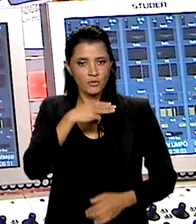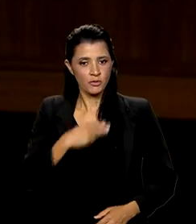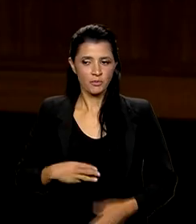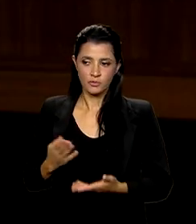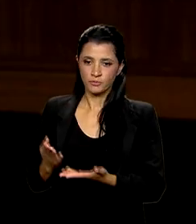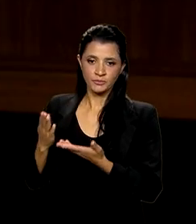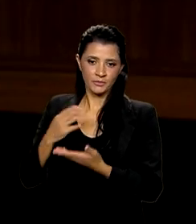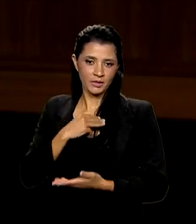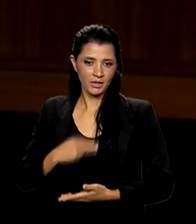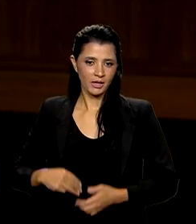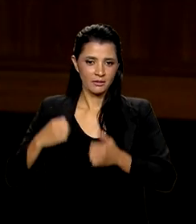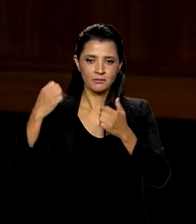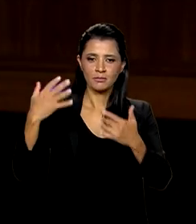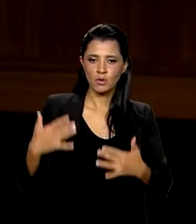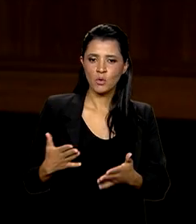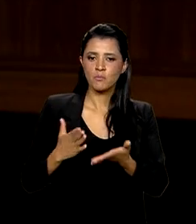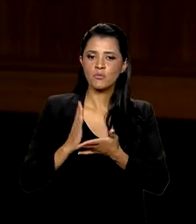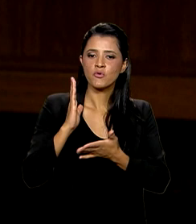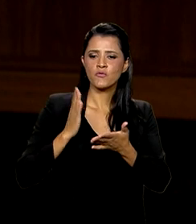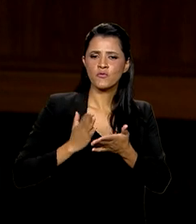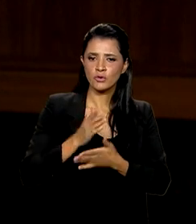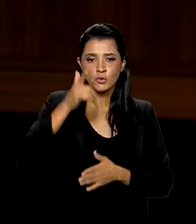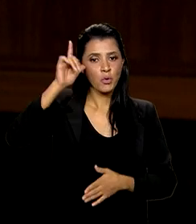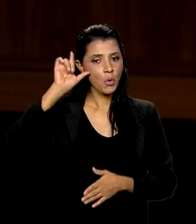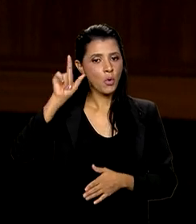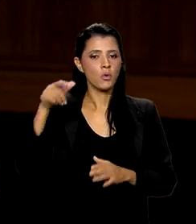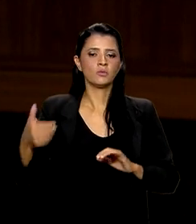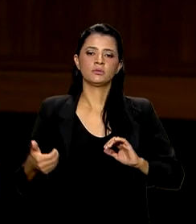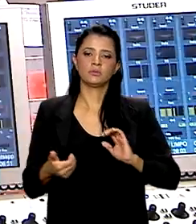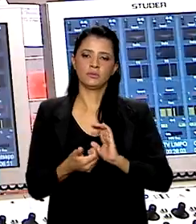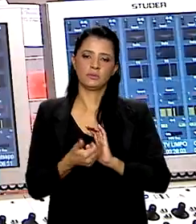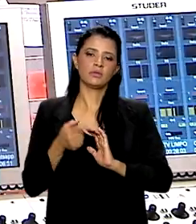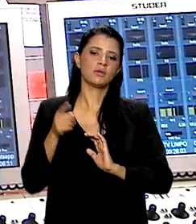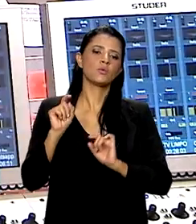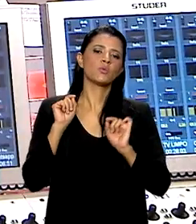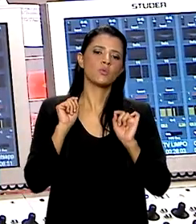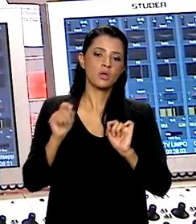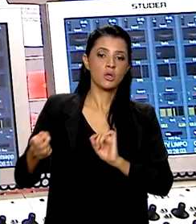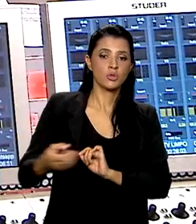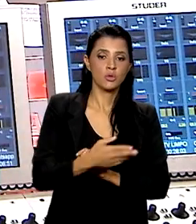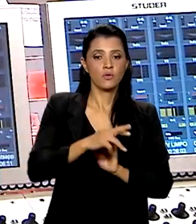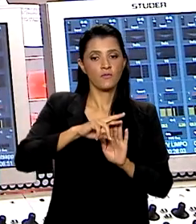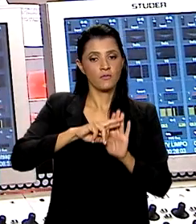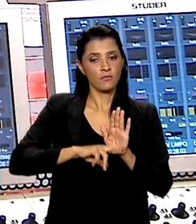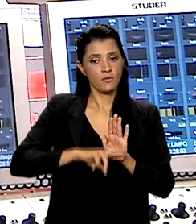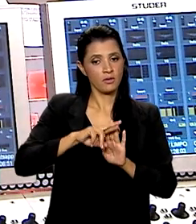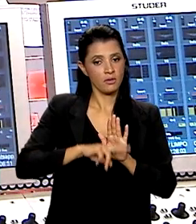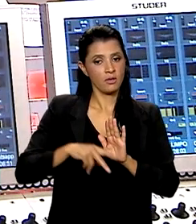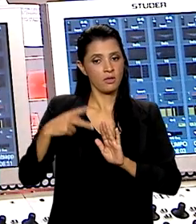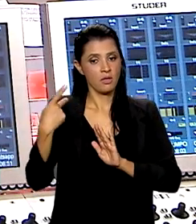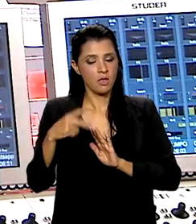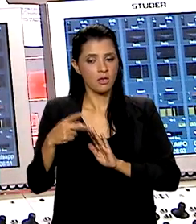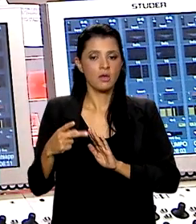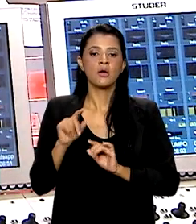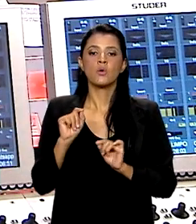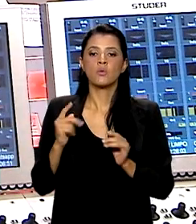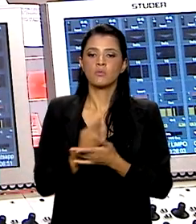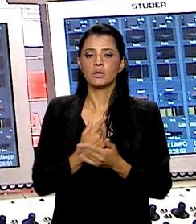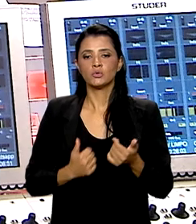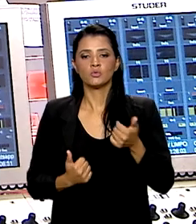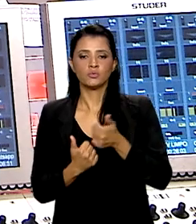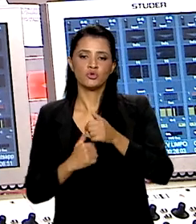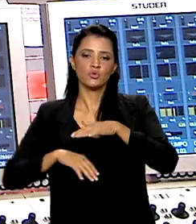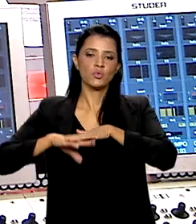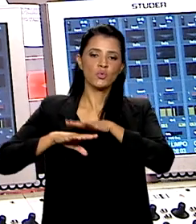o Renan Filho comentou sobre a aprovação ontem na Câmara dos Deputados da nova regra fiscal que vem para substituir o